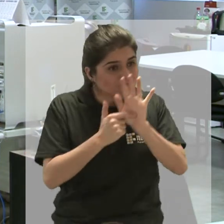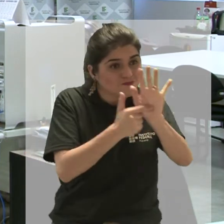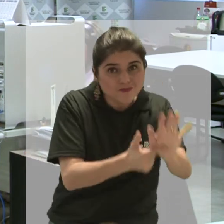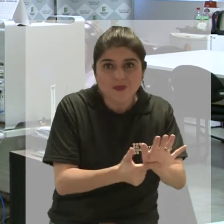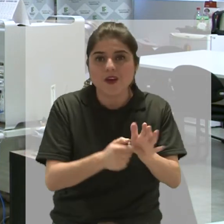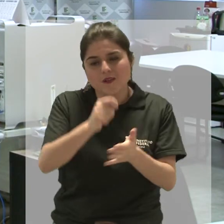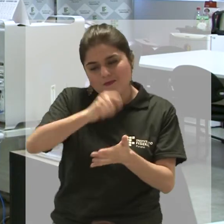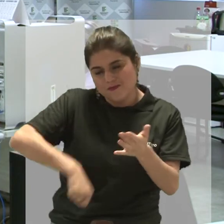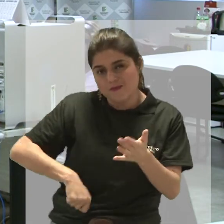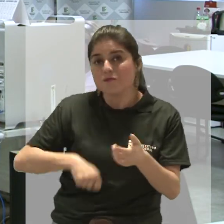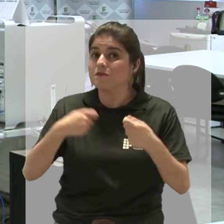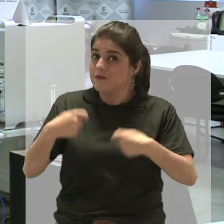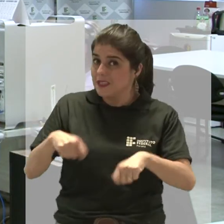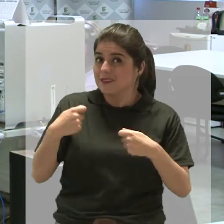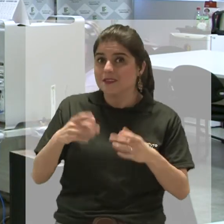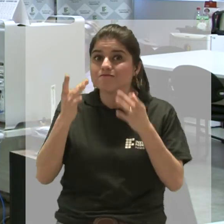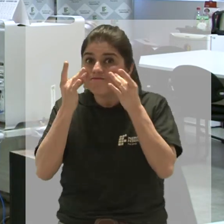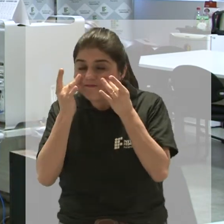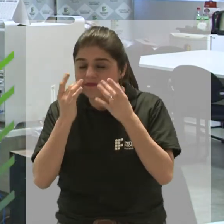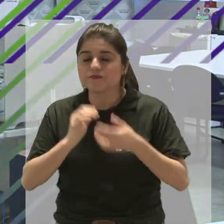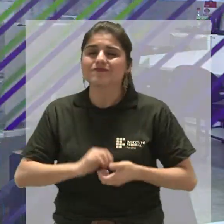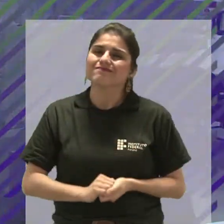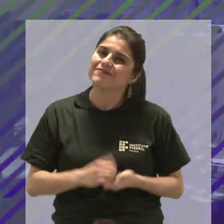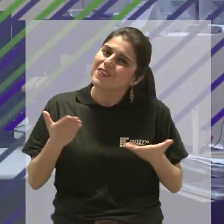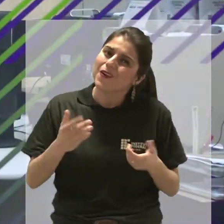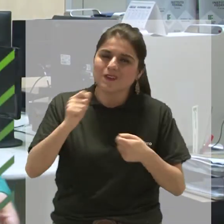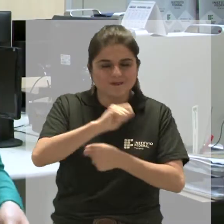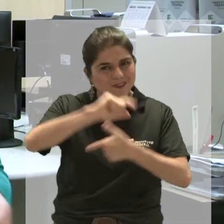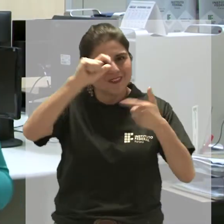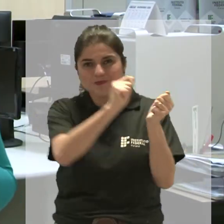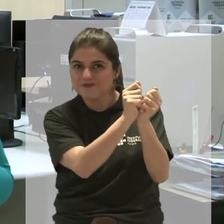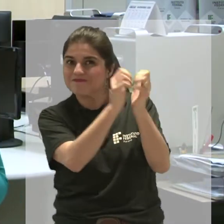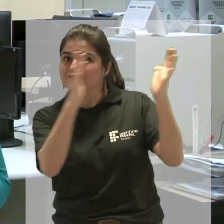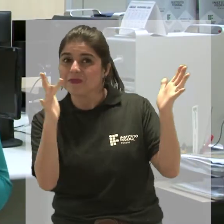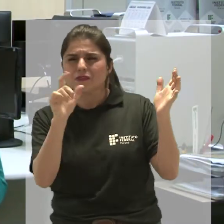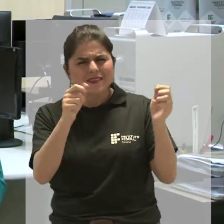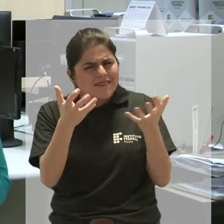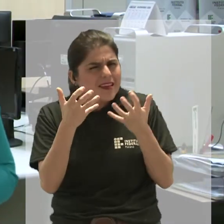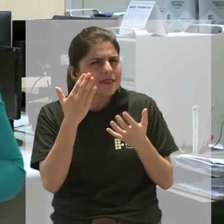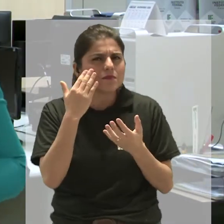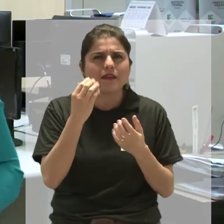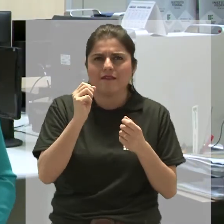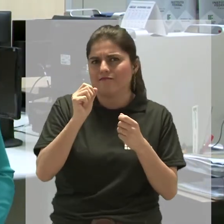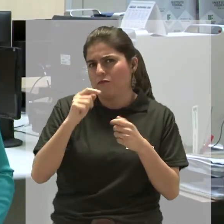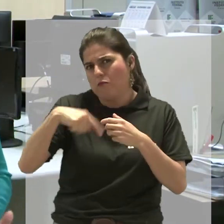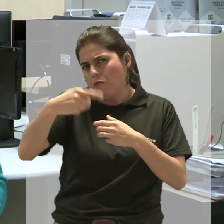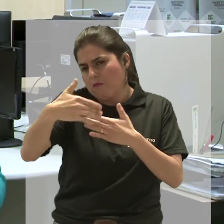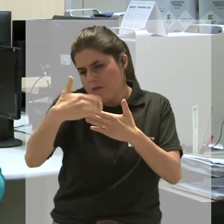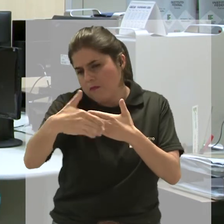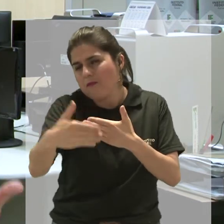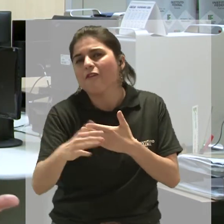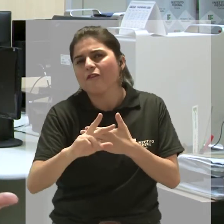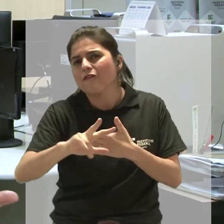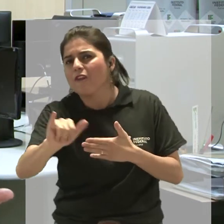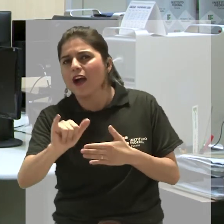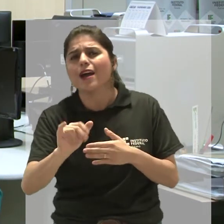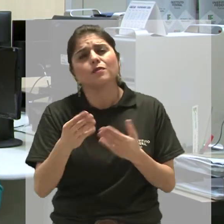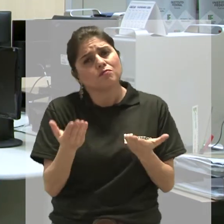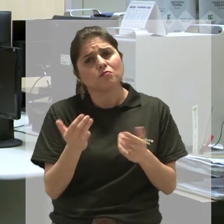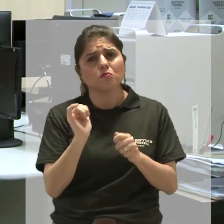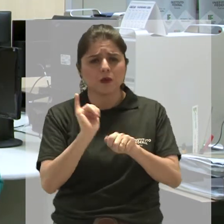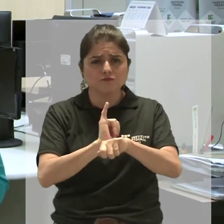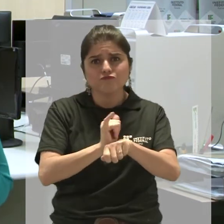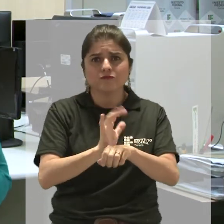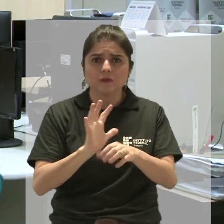dos cursos técnicos à distância aqui no IFPR. Este foi mais um Se Liga! Para ficar ligado nas próximas edições